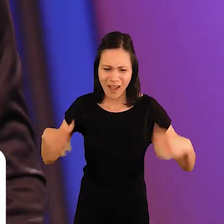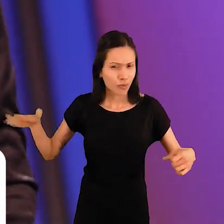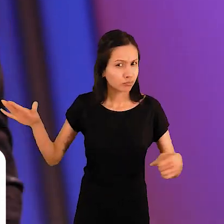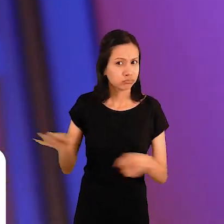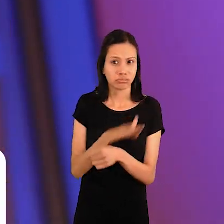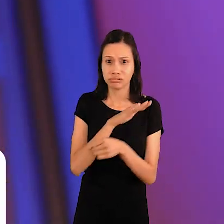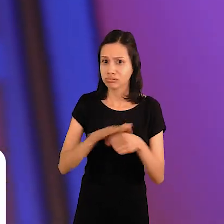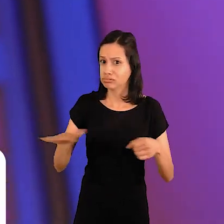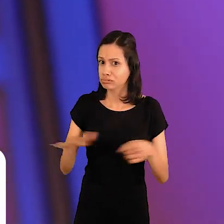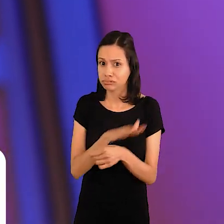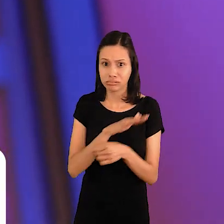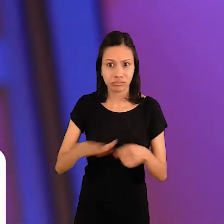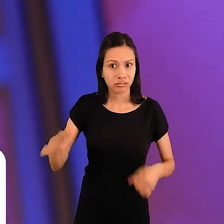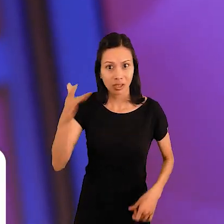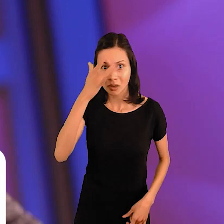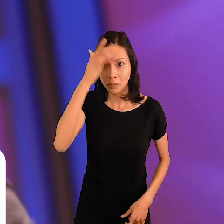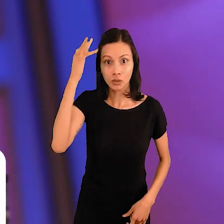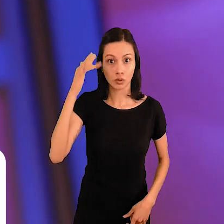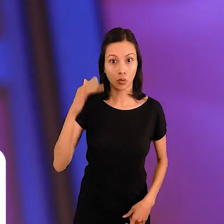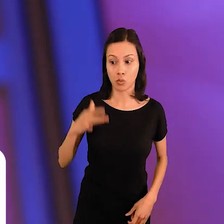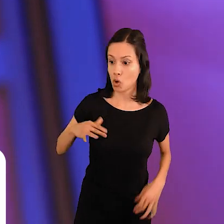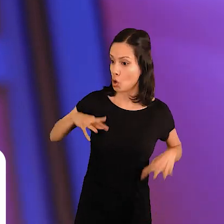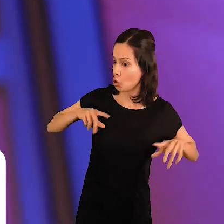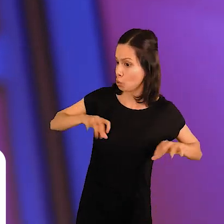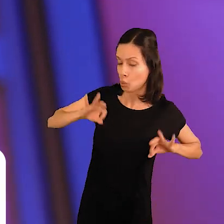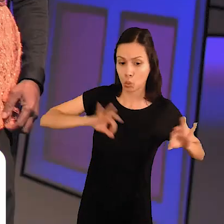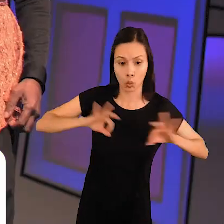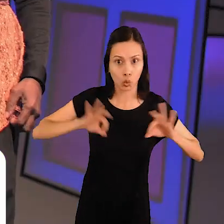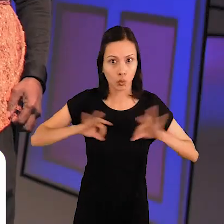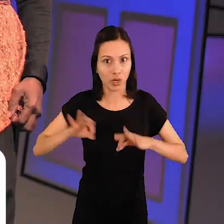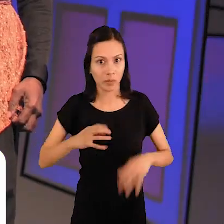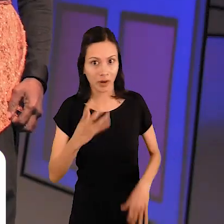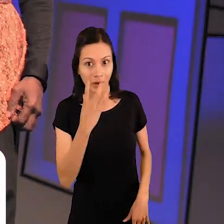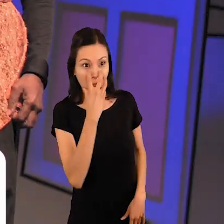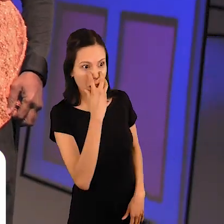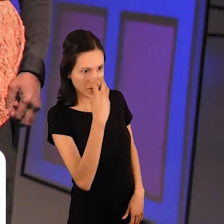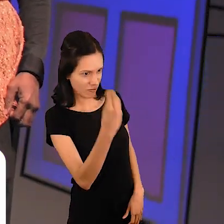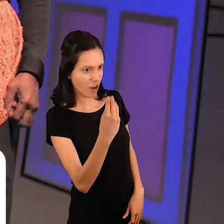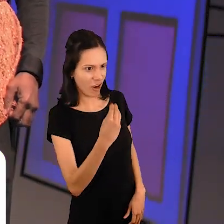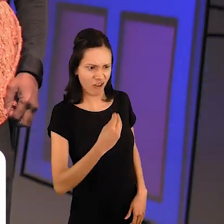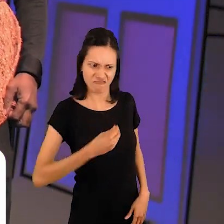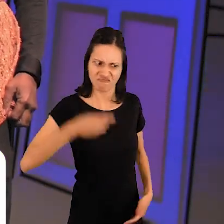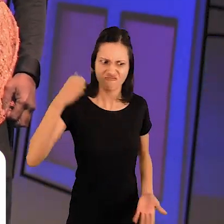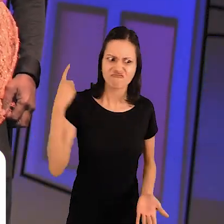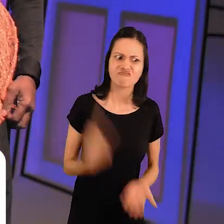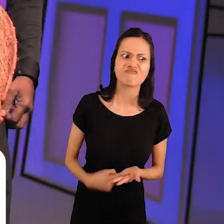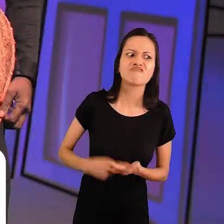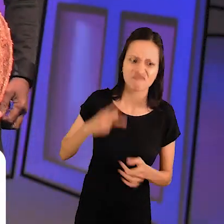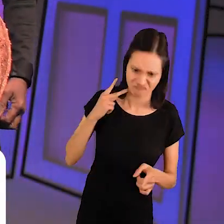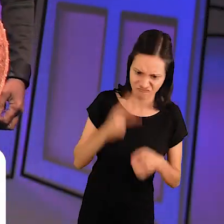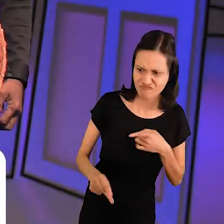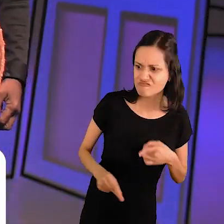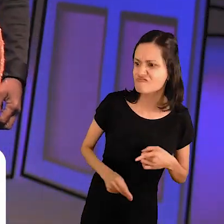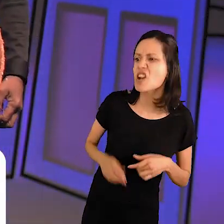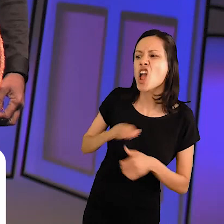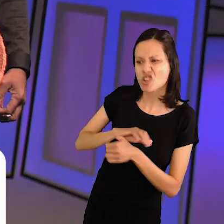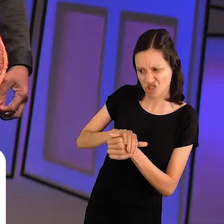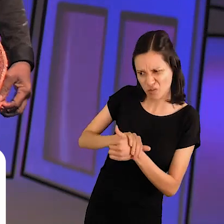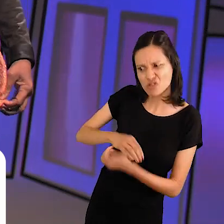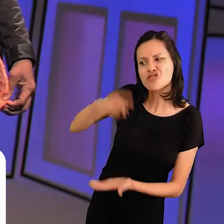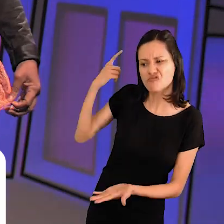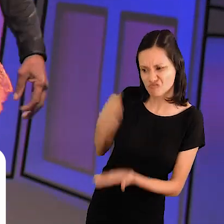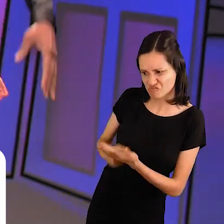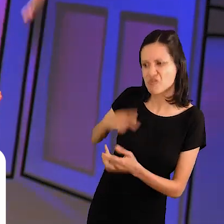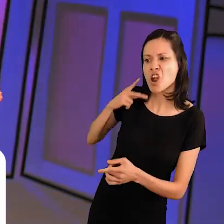Todo mundo preparado. Eu aposto no Chacal. Eu aposto no Jabuti. Mas tem um Chacal que vai ganhar. Então